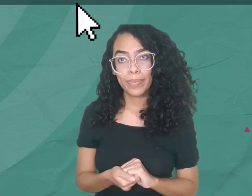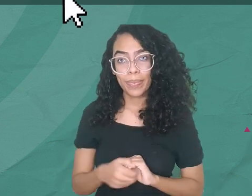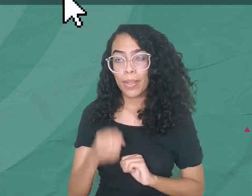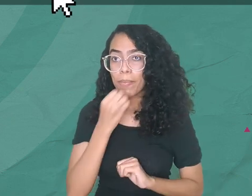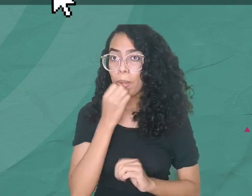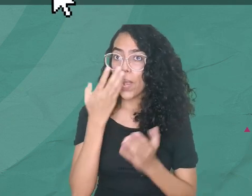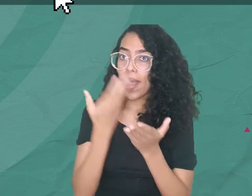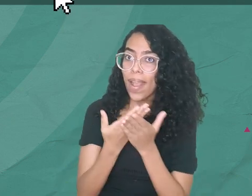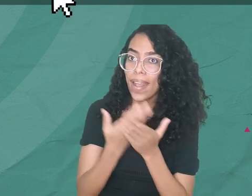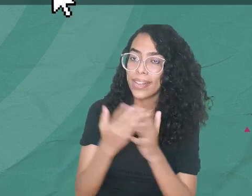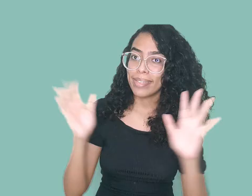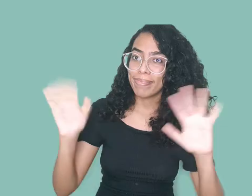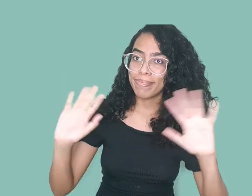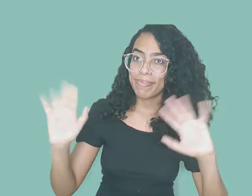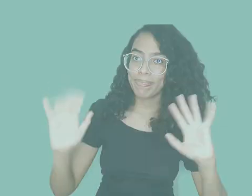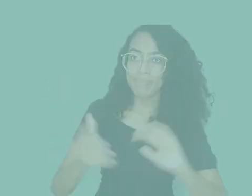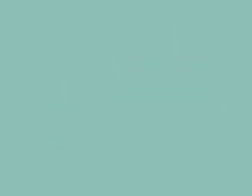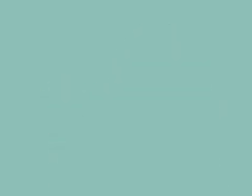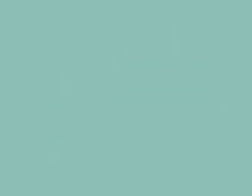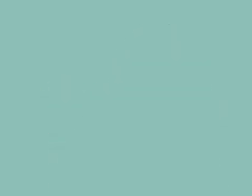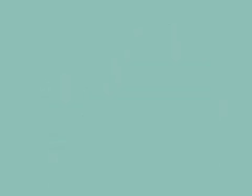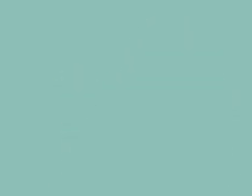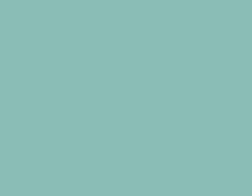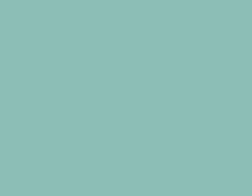mais, boa aula. Até a próxima.